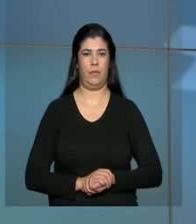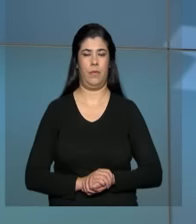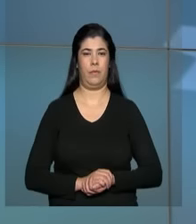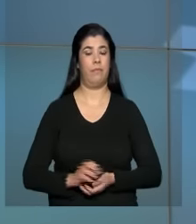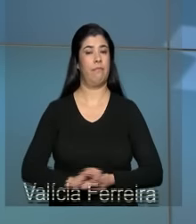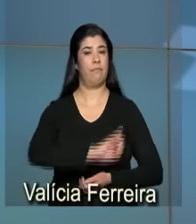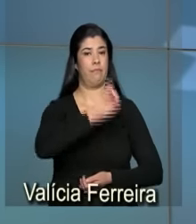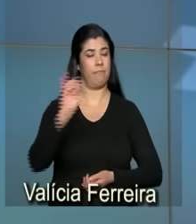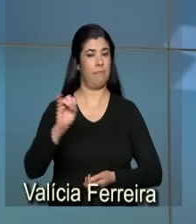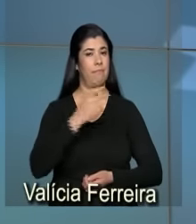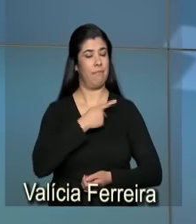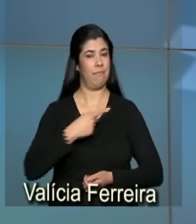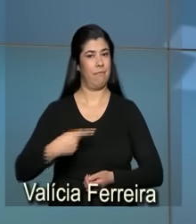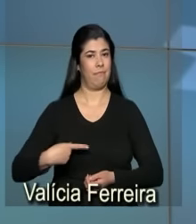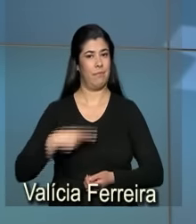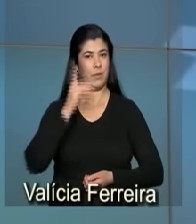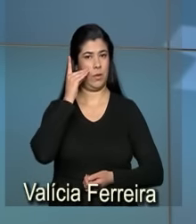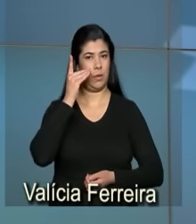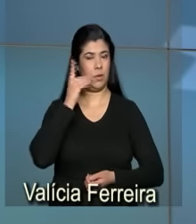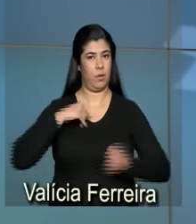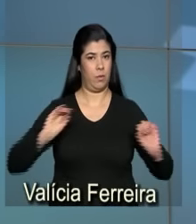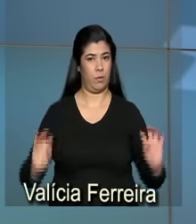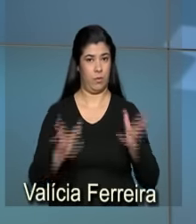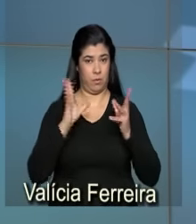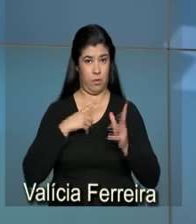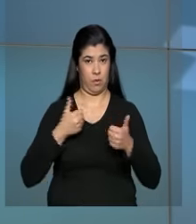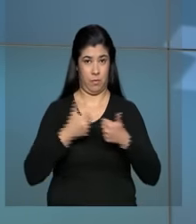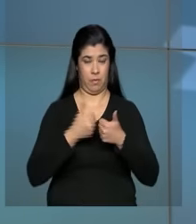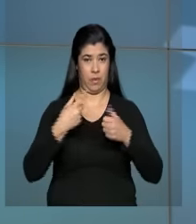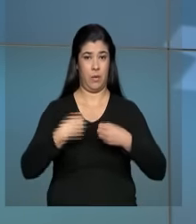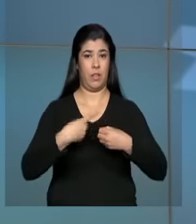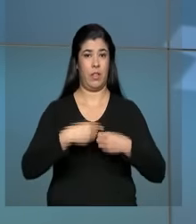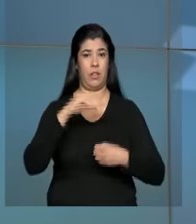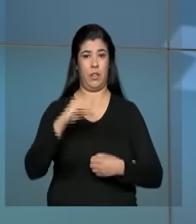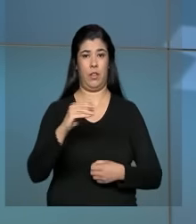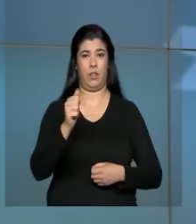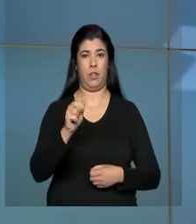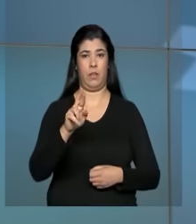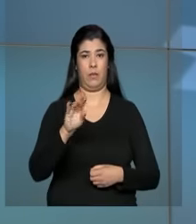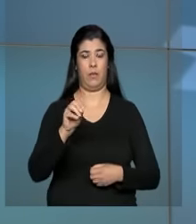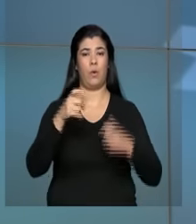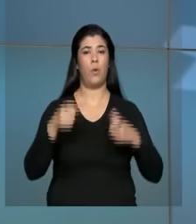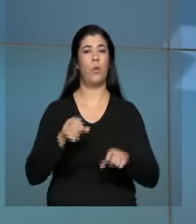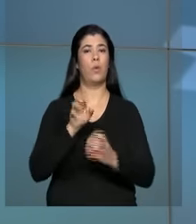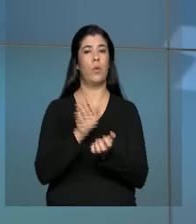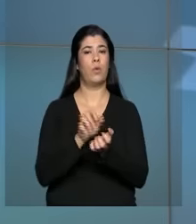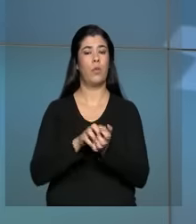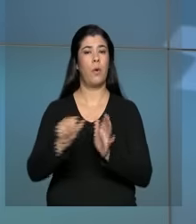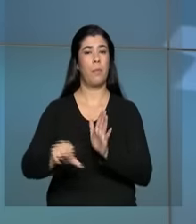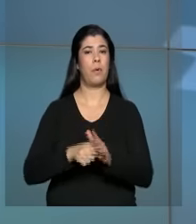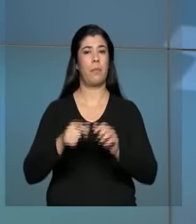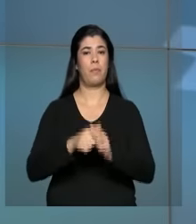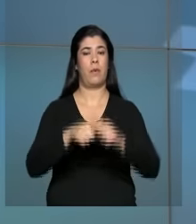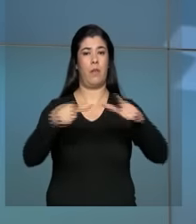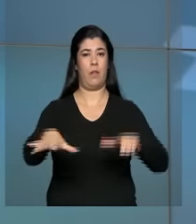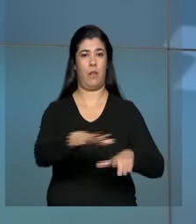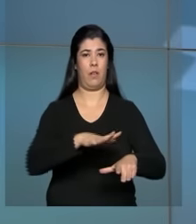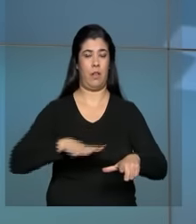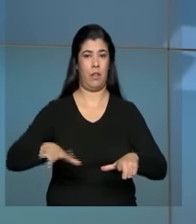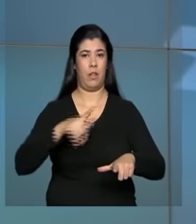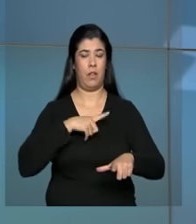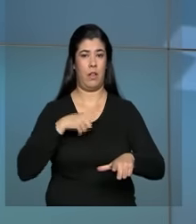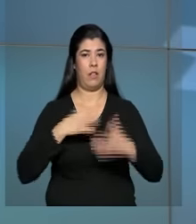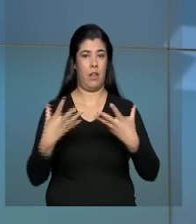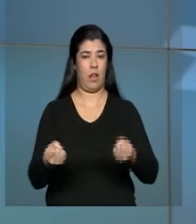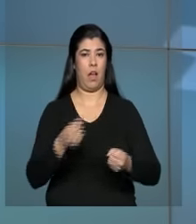Olá, a presidenta Dilma Rousseff inaugura daqui a pouco em Cabrobó, Pernambuco, a primeira estação de bombeamento do eixo norte do